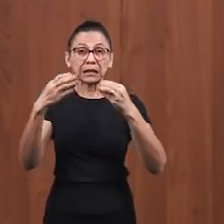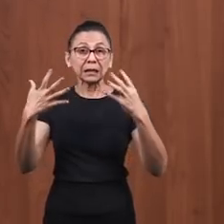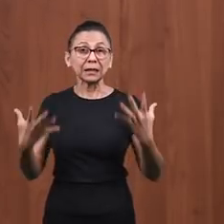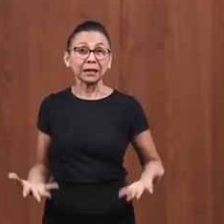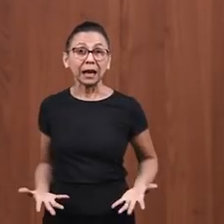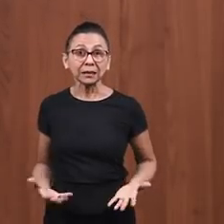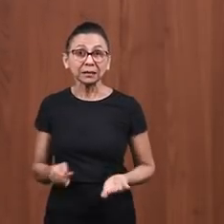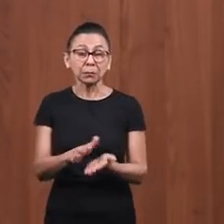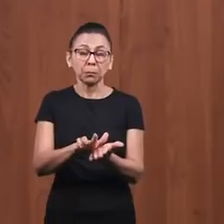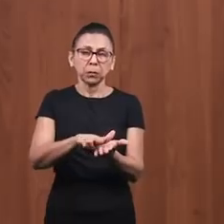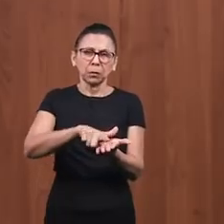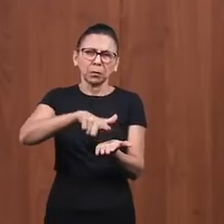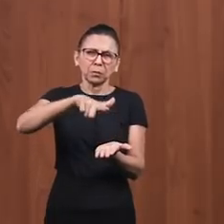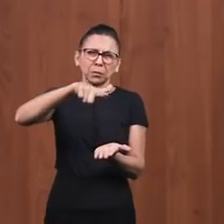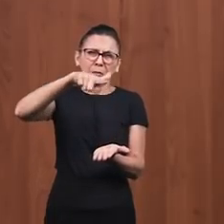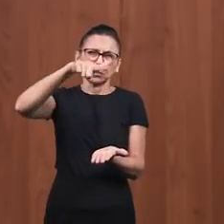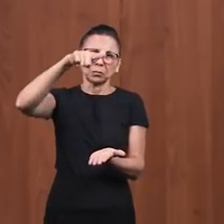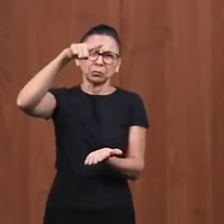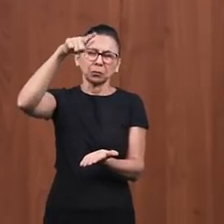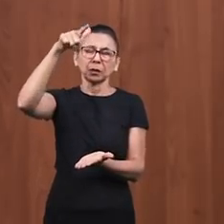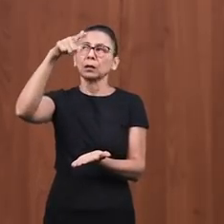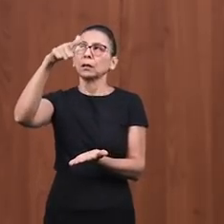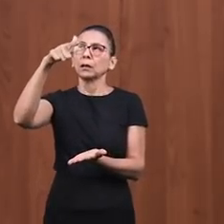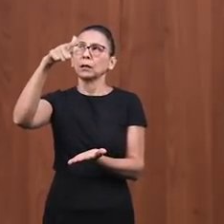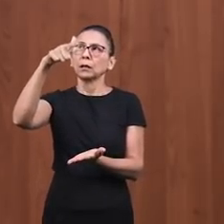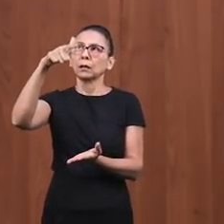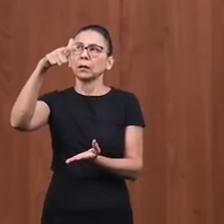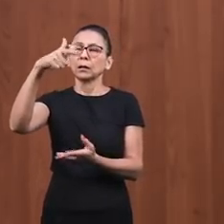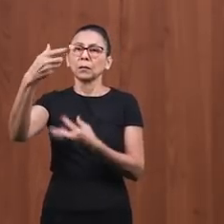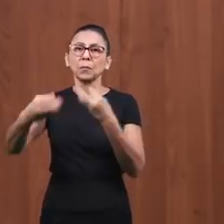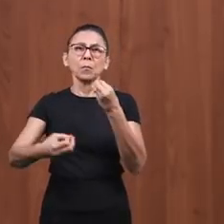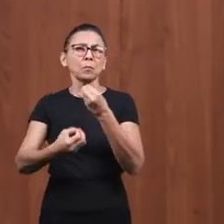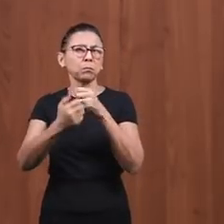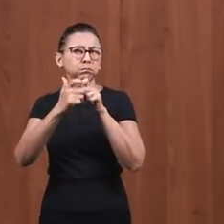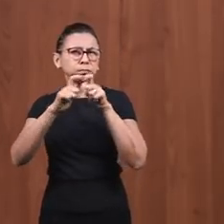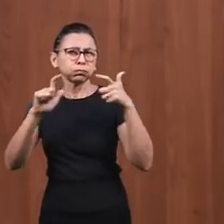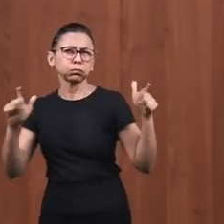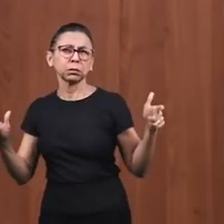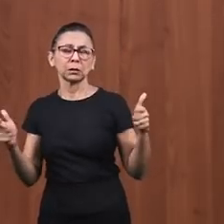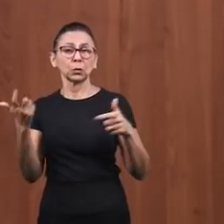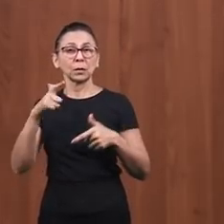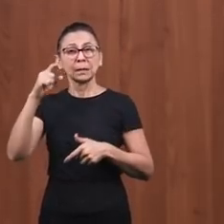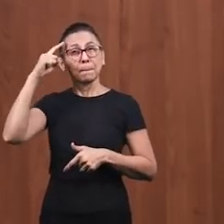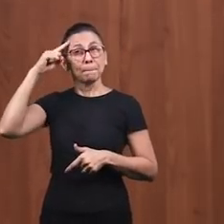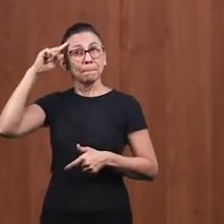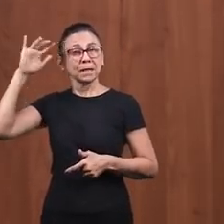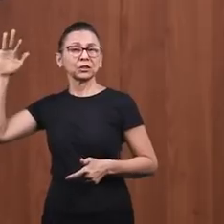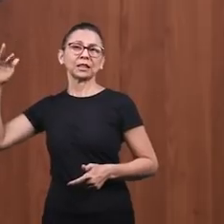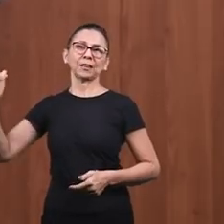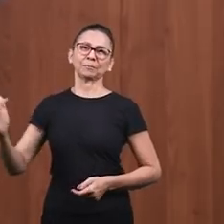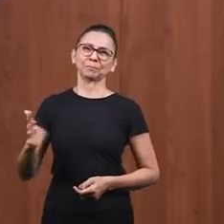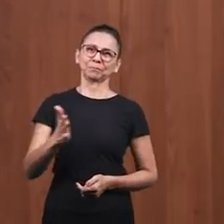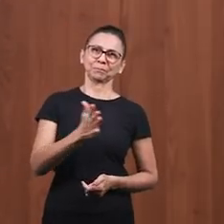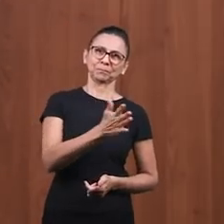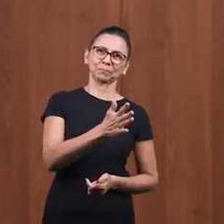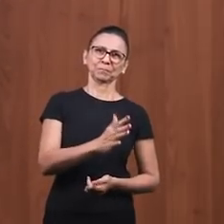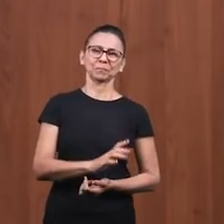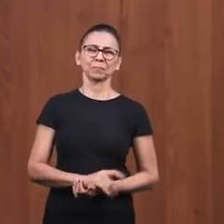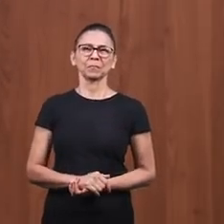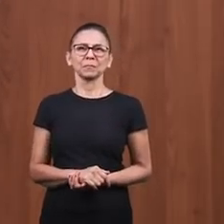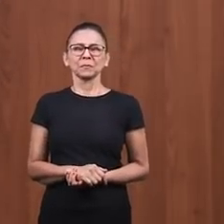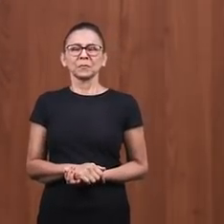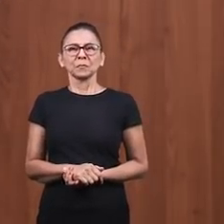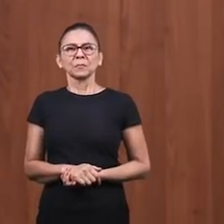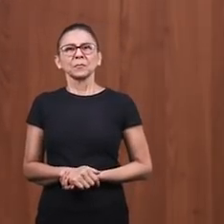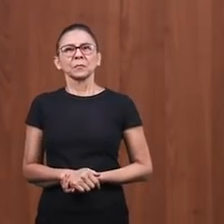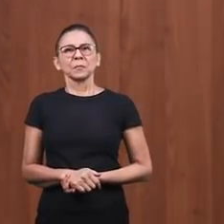escritos com tanta coisa que o Senhor fez quando esteve aqui na terra. Vamos então ver a história de hoje.